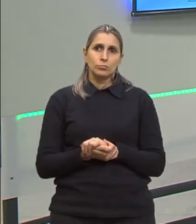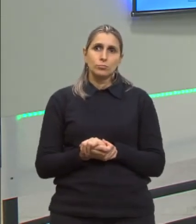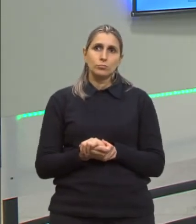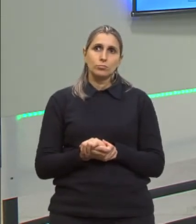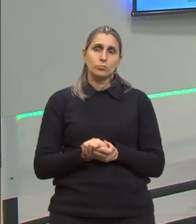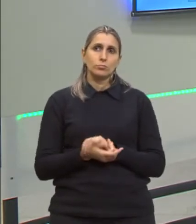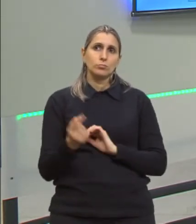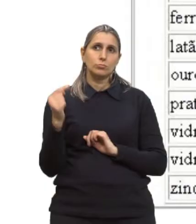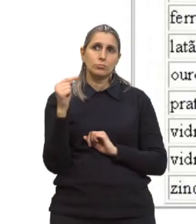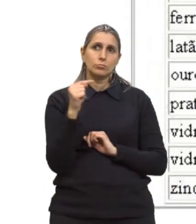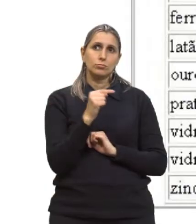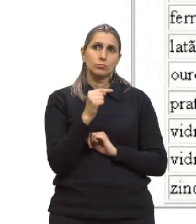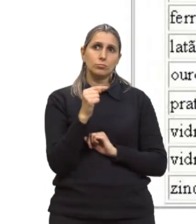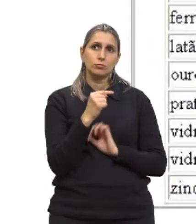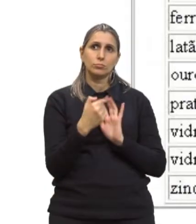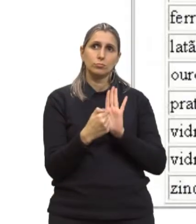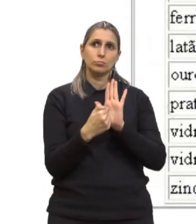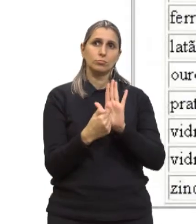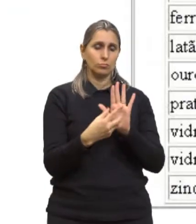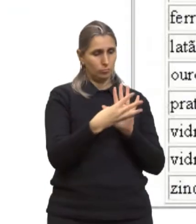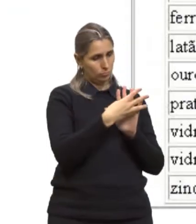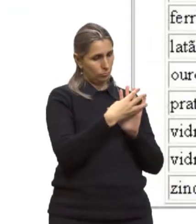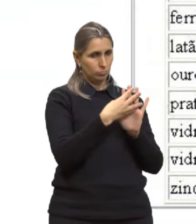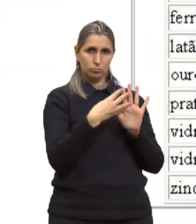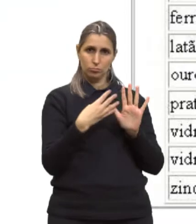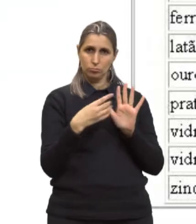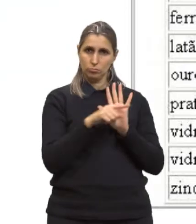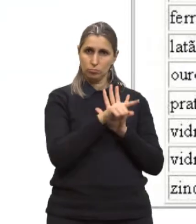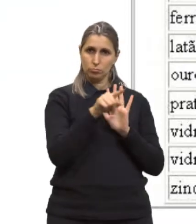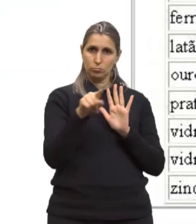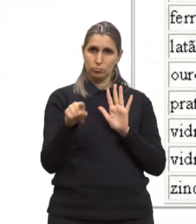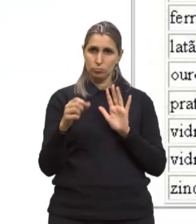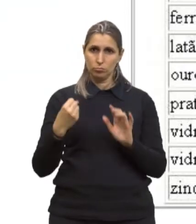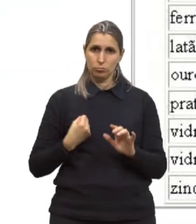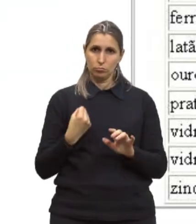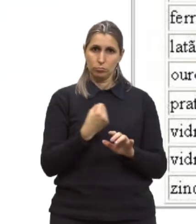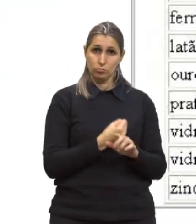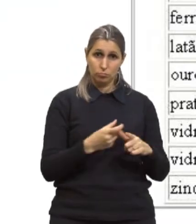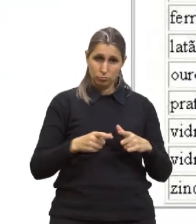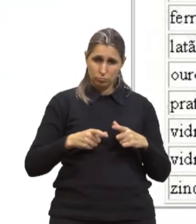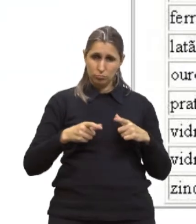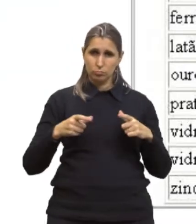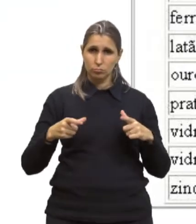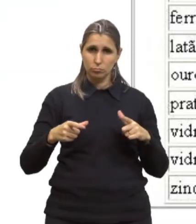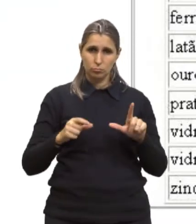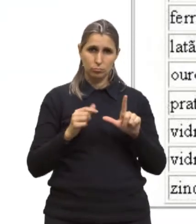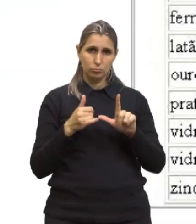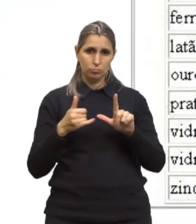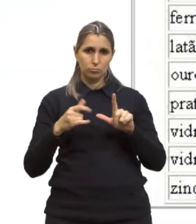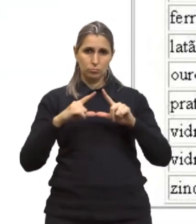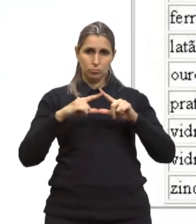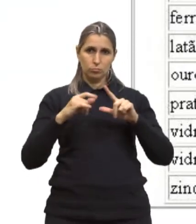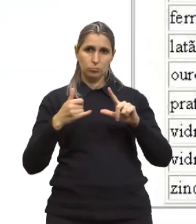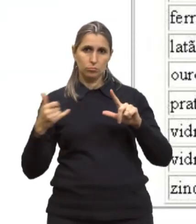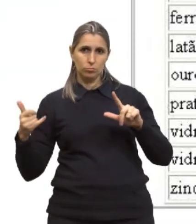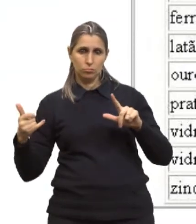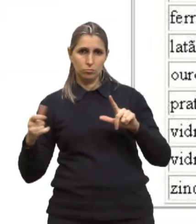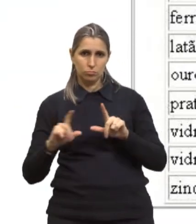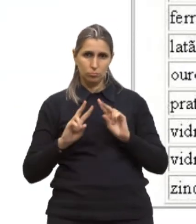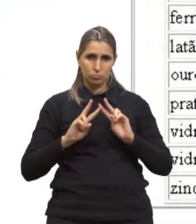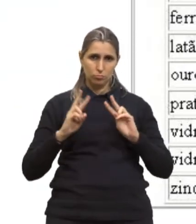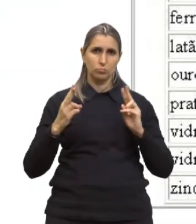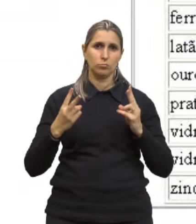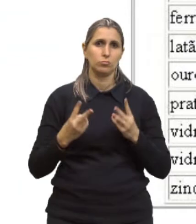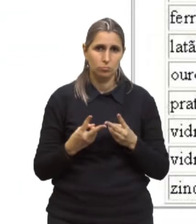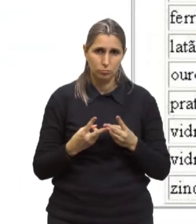Aqui, eu mostro uma tabela para vocês, de coeficiente de dilatação linear e volumétrica,